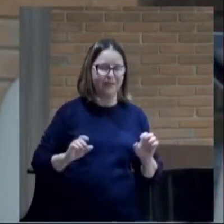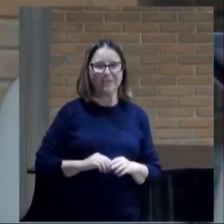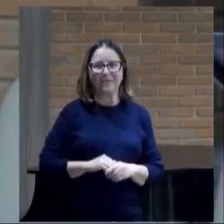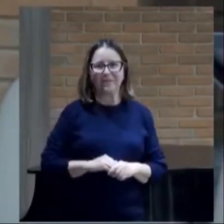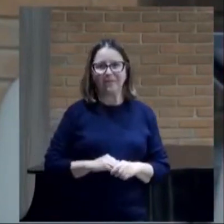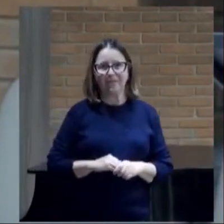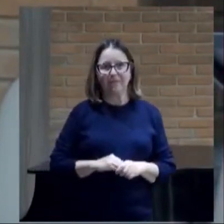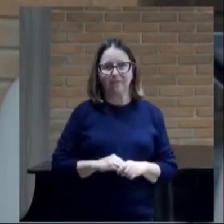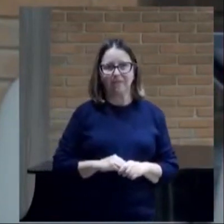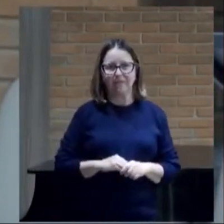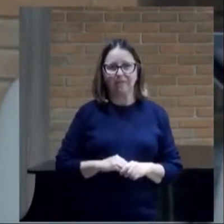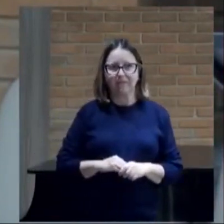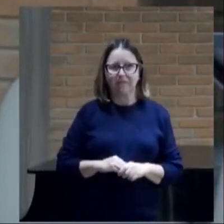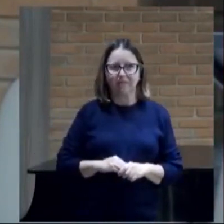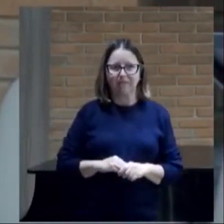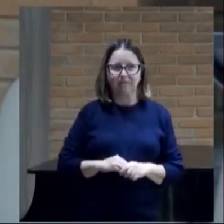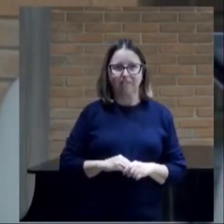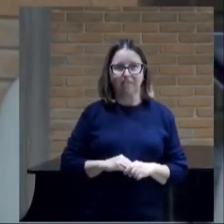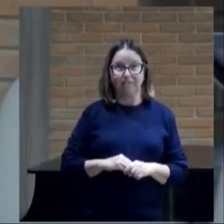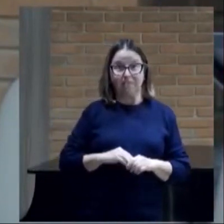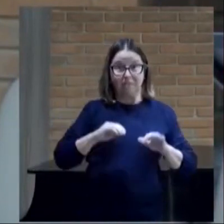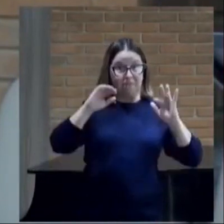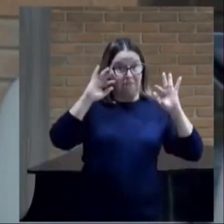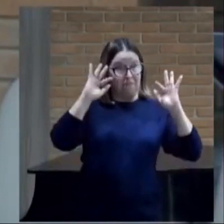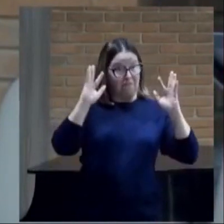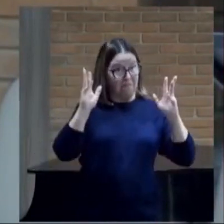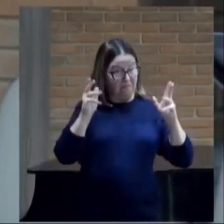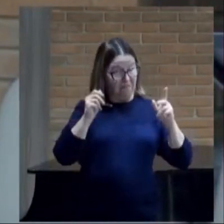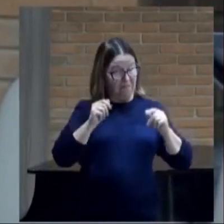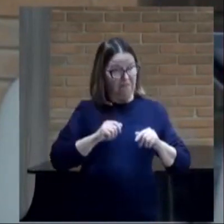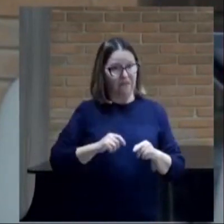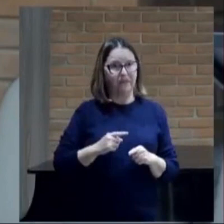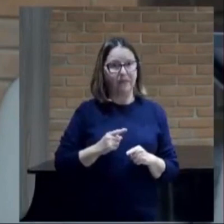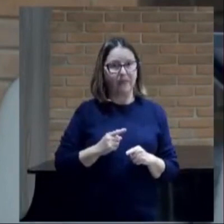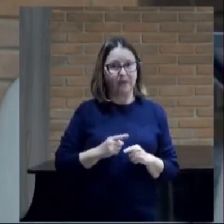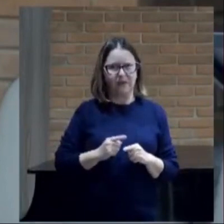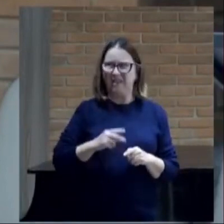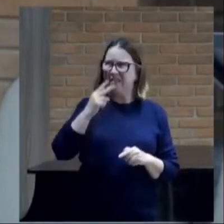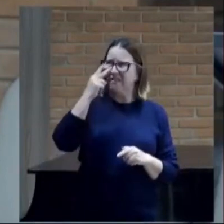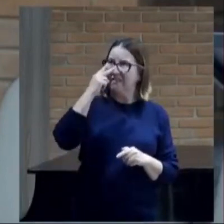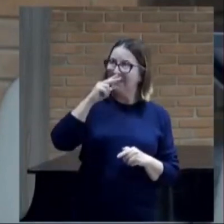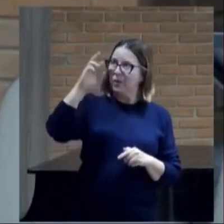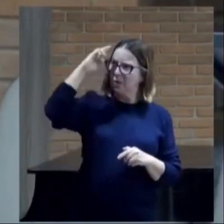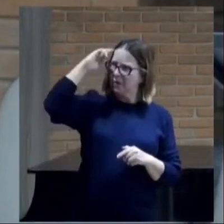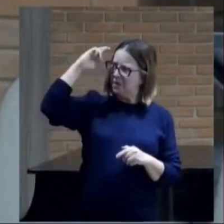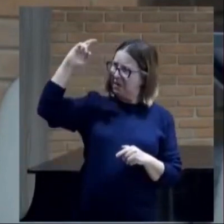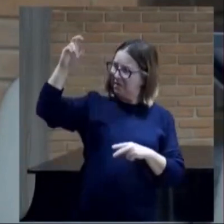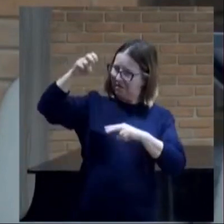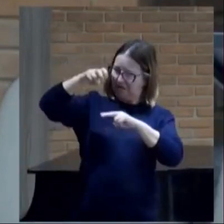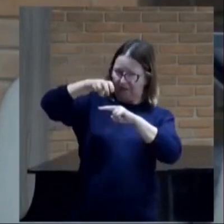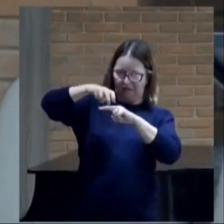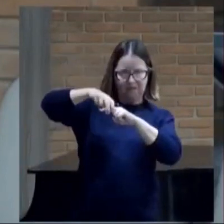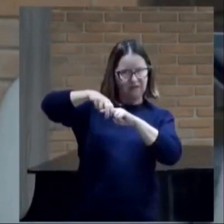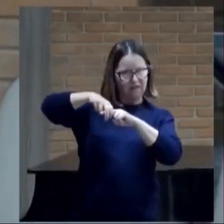realmente maravilhosa. Porque ver o Senhor assentado no seu trono